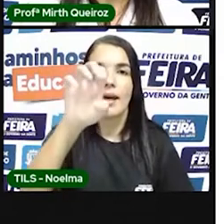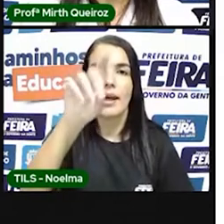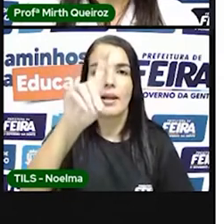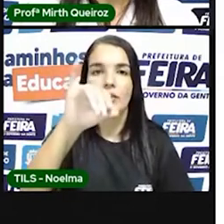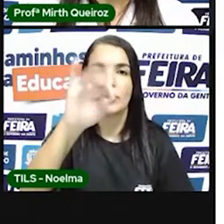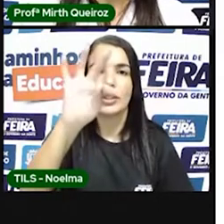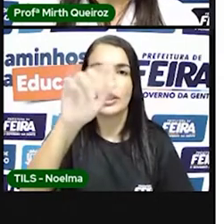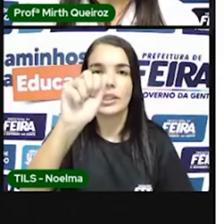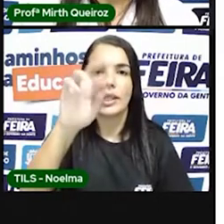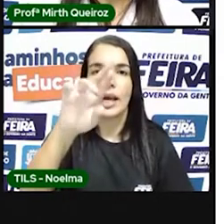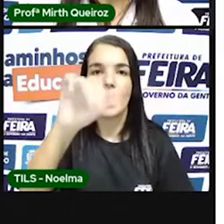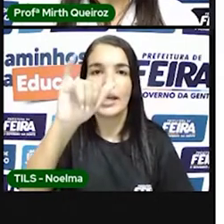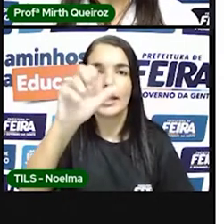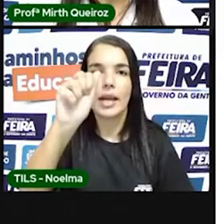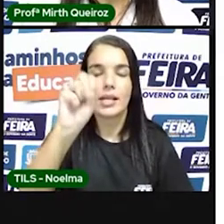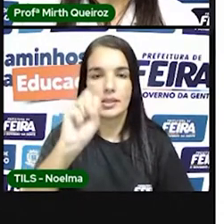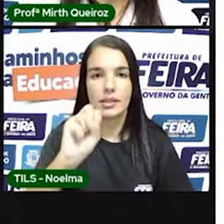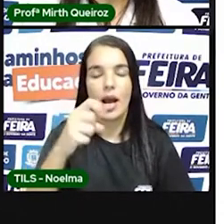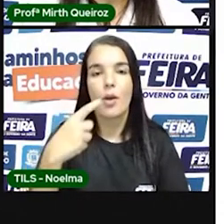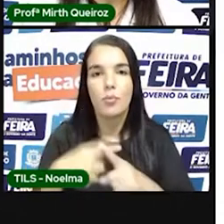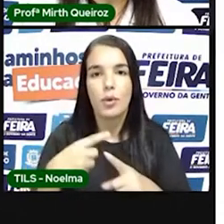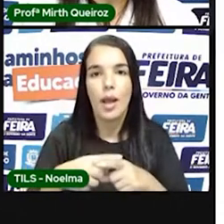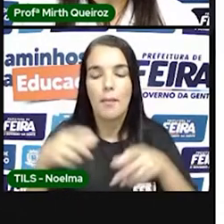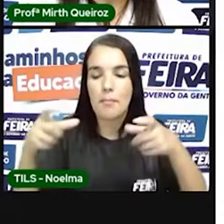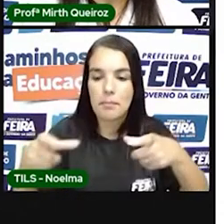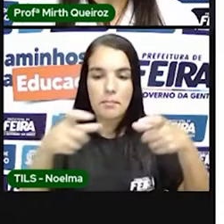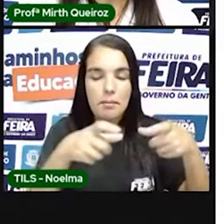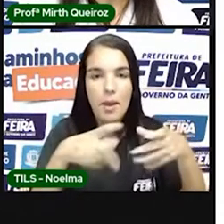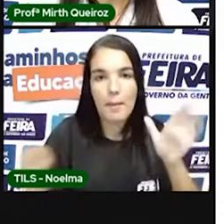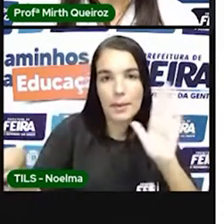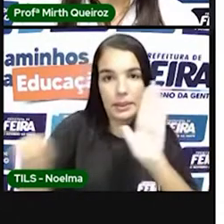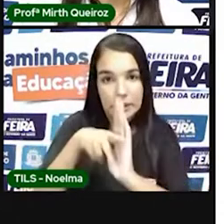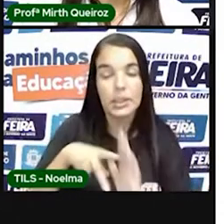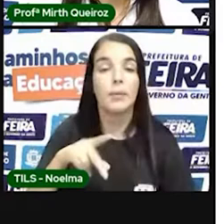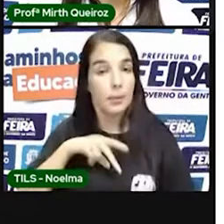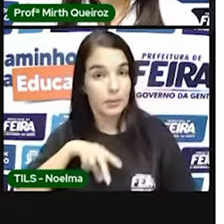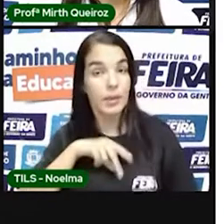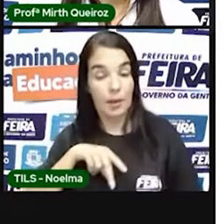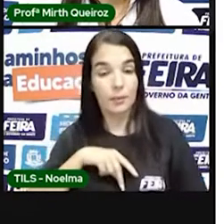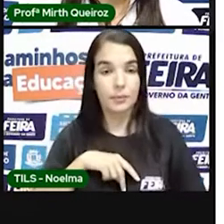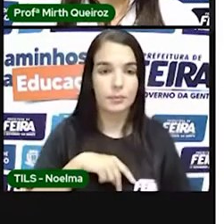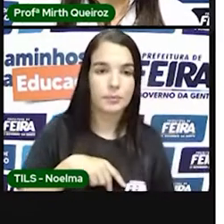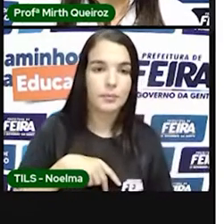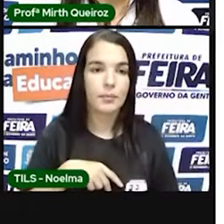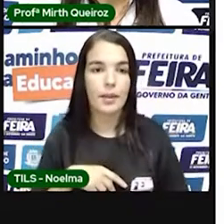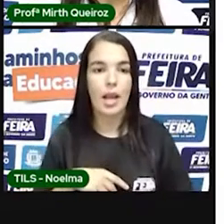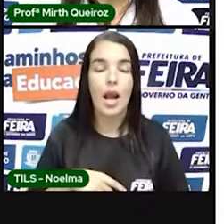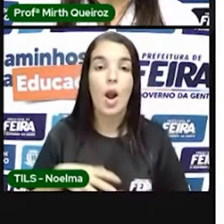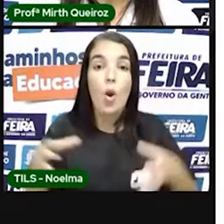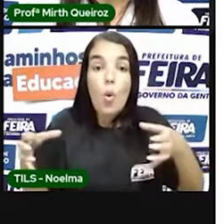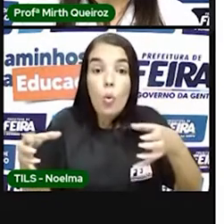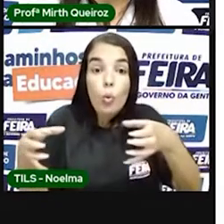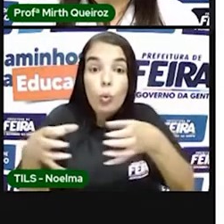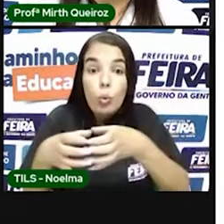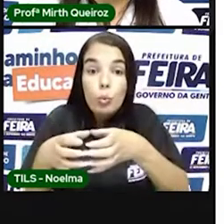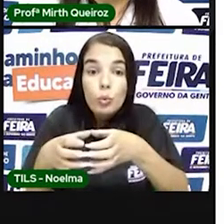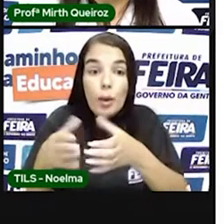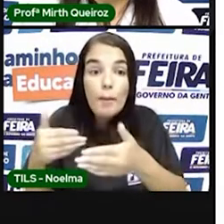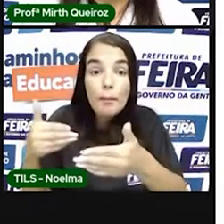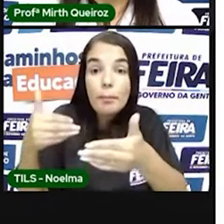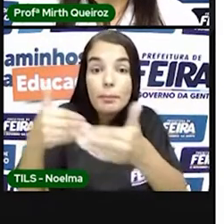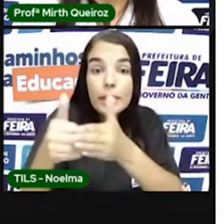A expedição estendeu-se no litoral de Pernambuco até o Rio Prata. Em 1532,